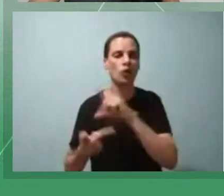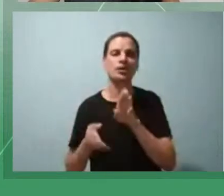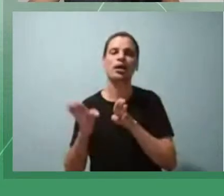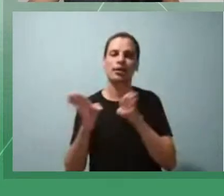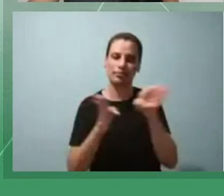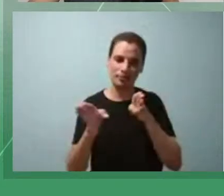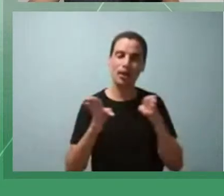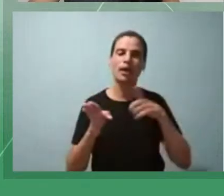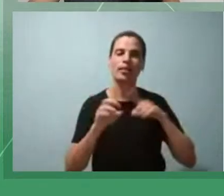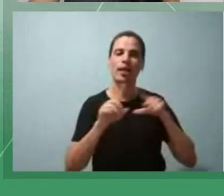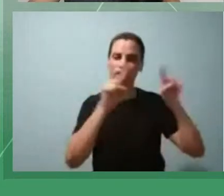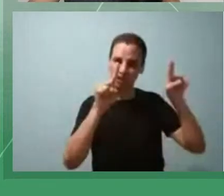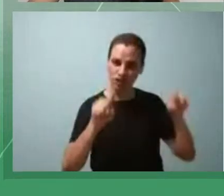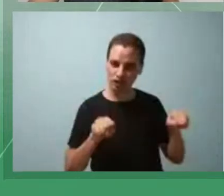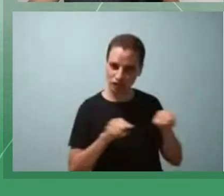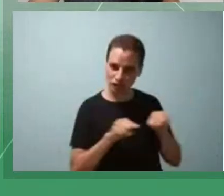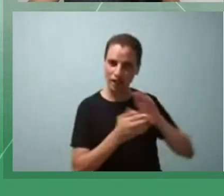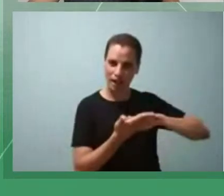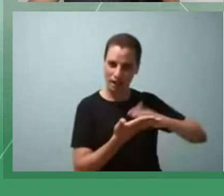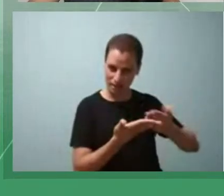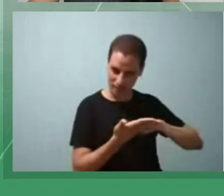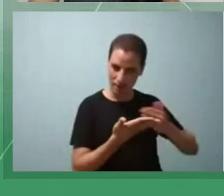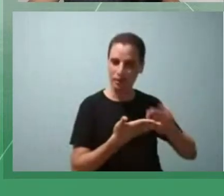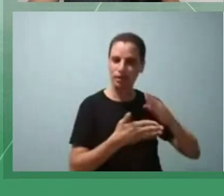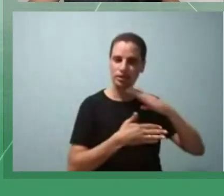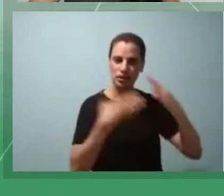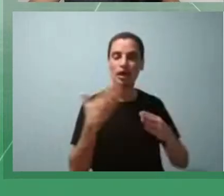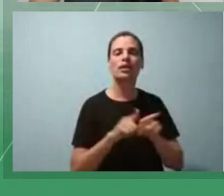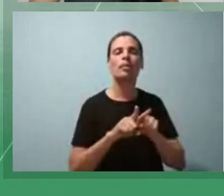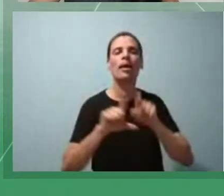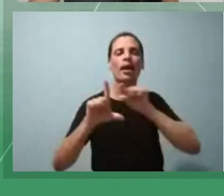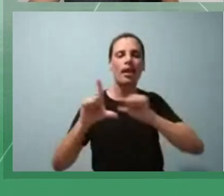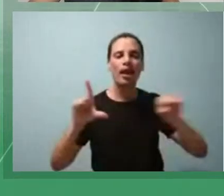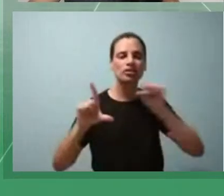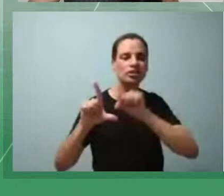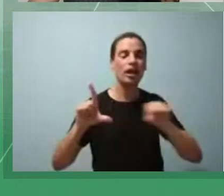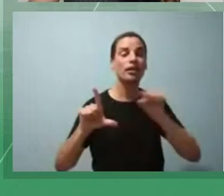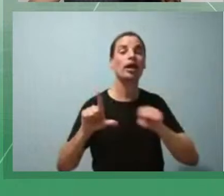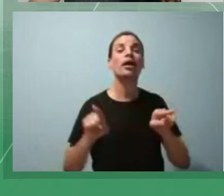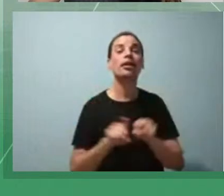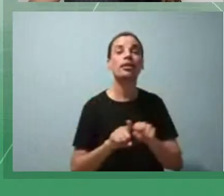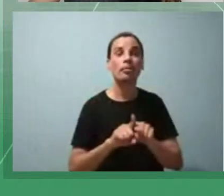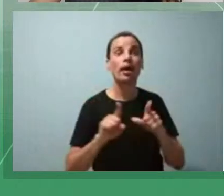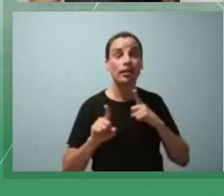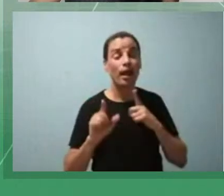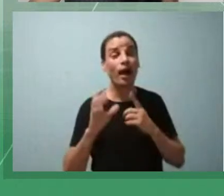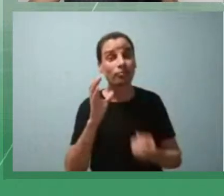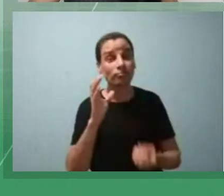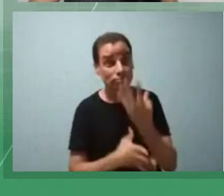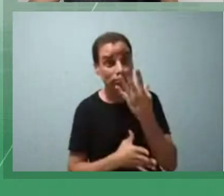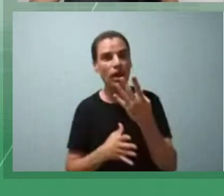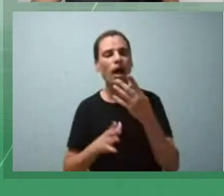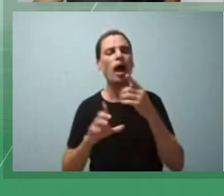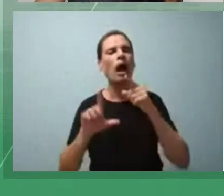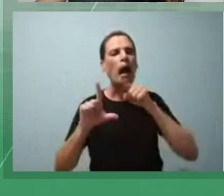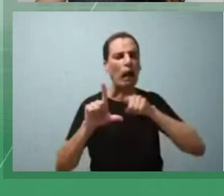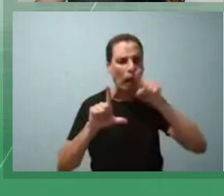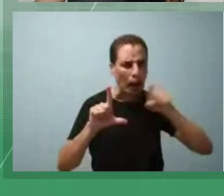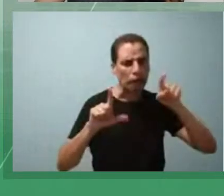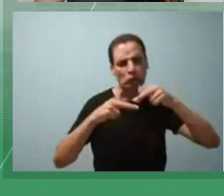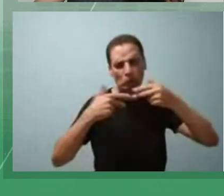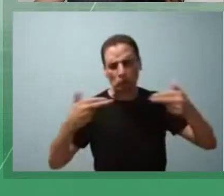intérpretes, legendas, que possibilitem a inserção de produções gráficas como ilustração, fotos e vídeos.